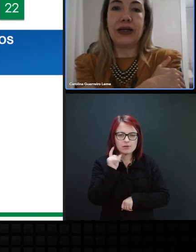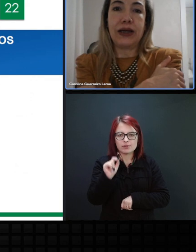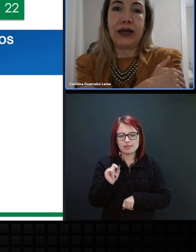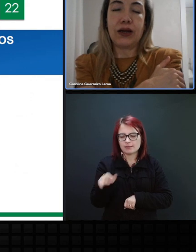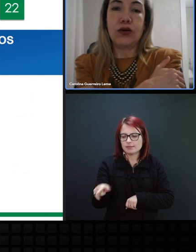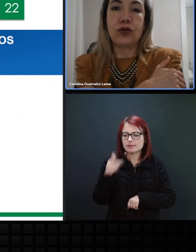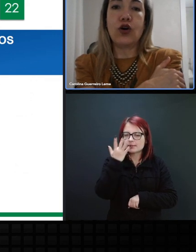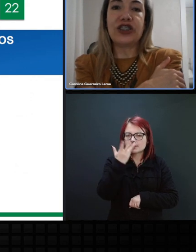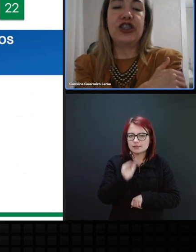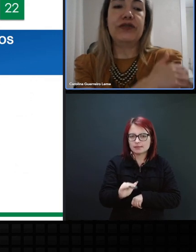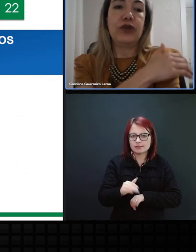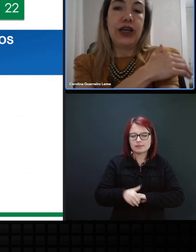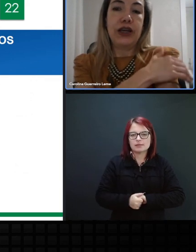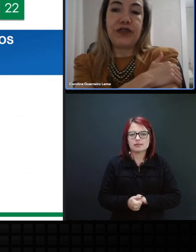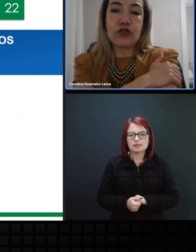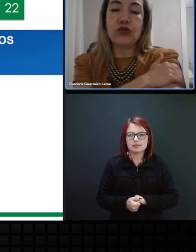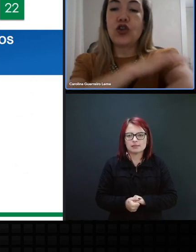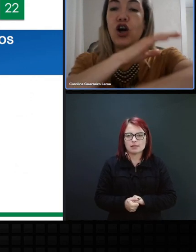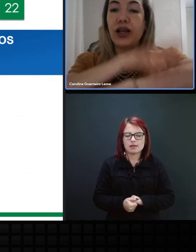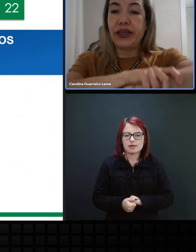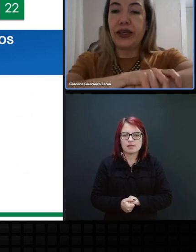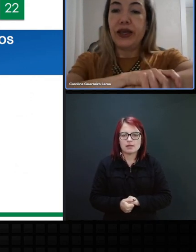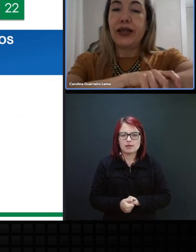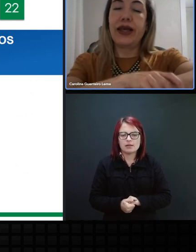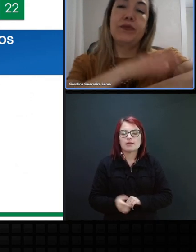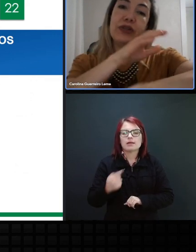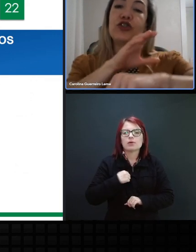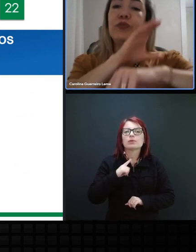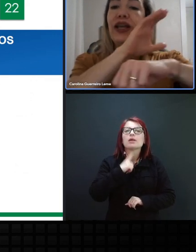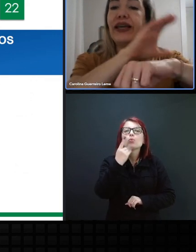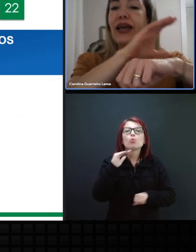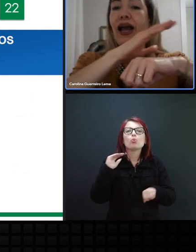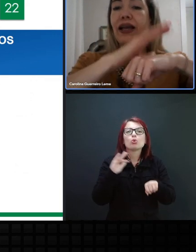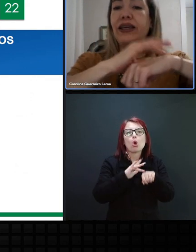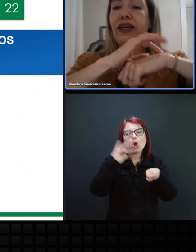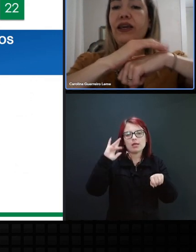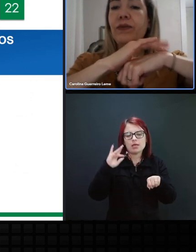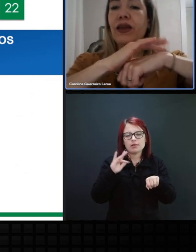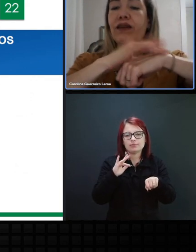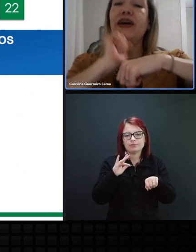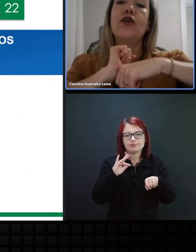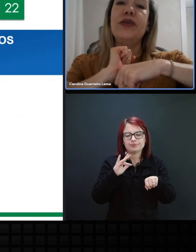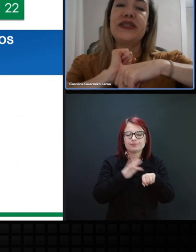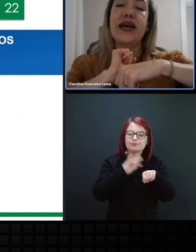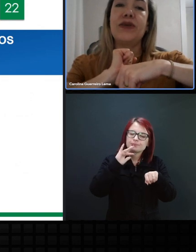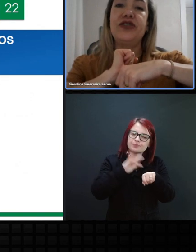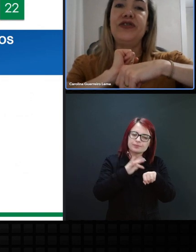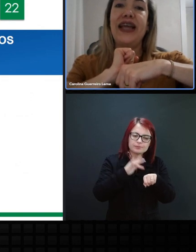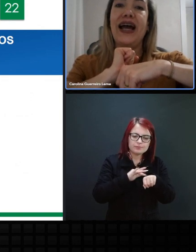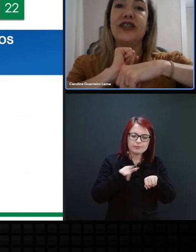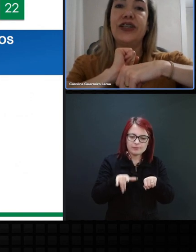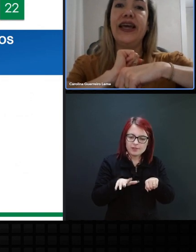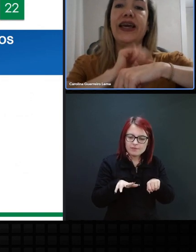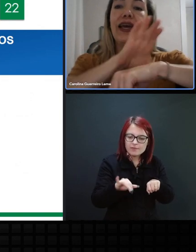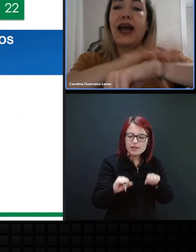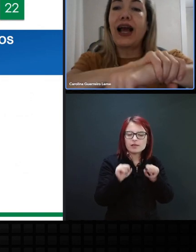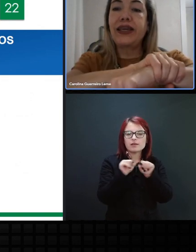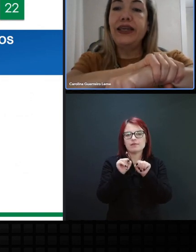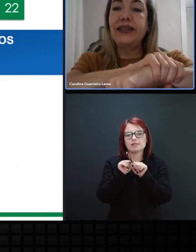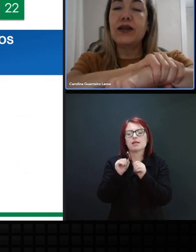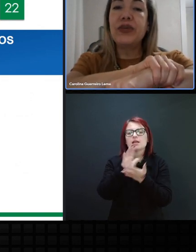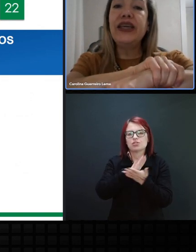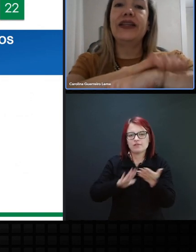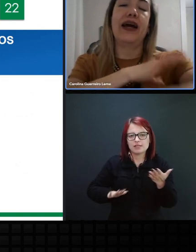o coativo, eu faço um toque, né, estipulei que aqui vai começar uma atividade, né,